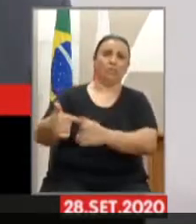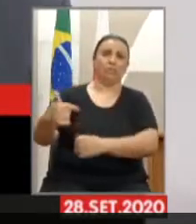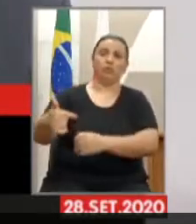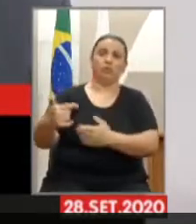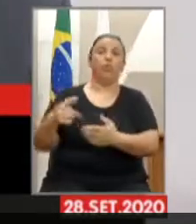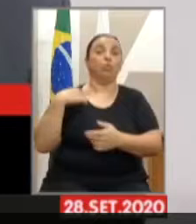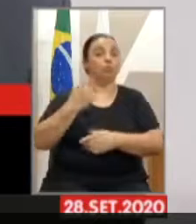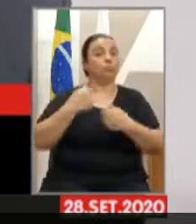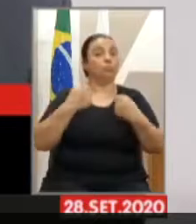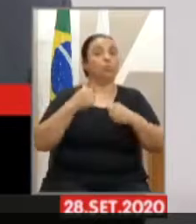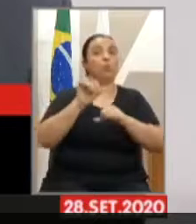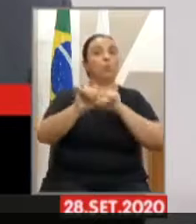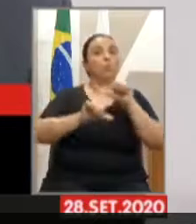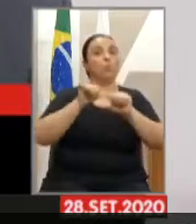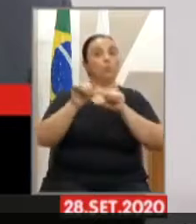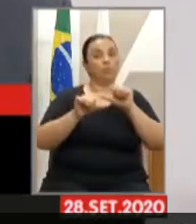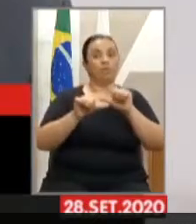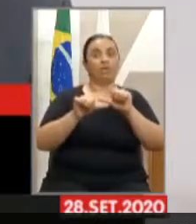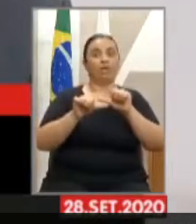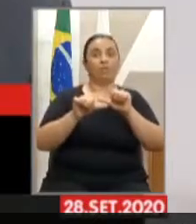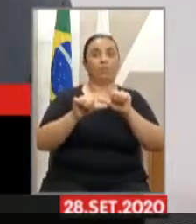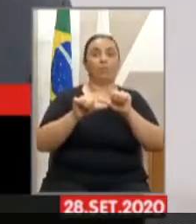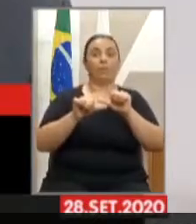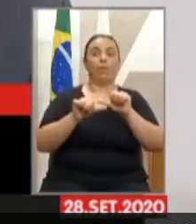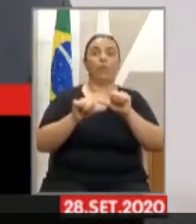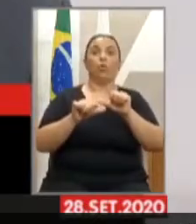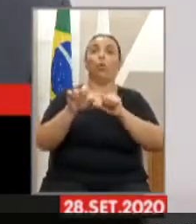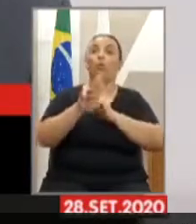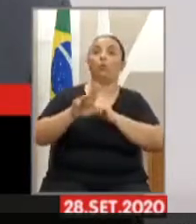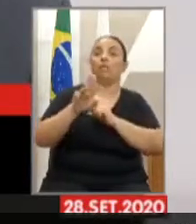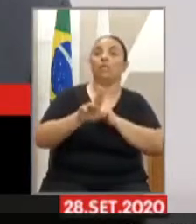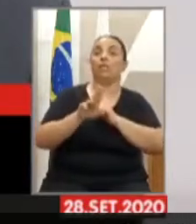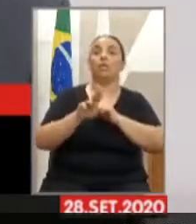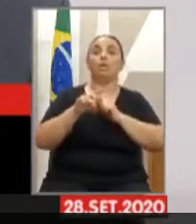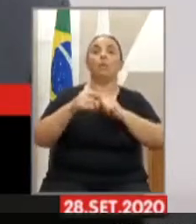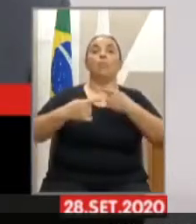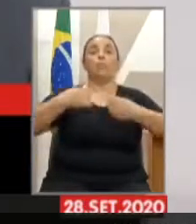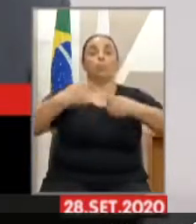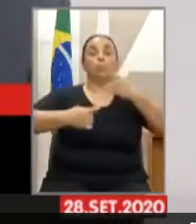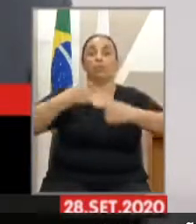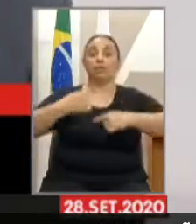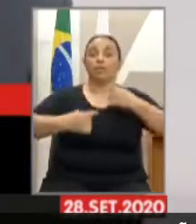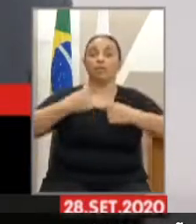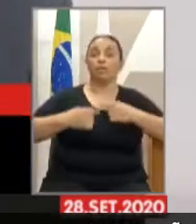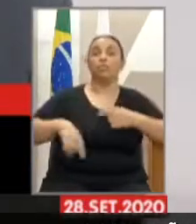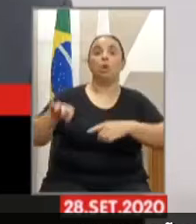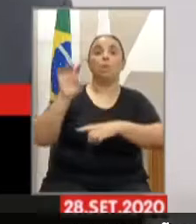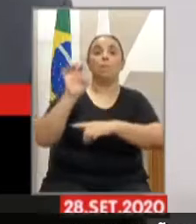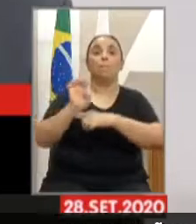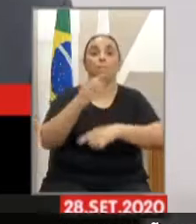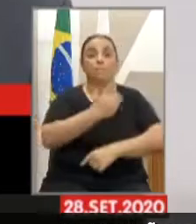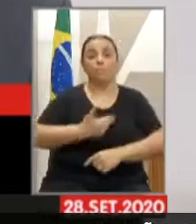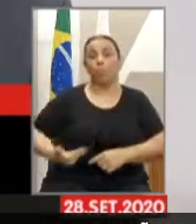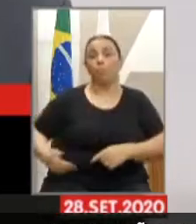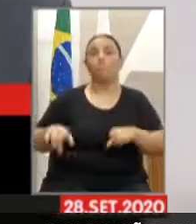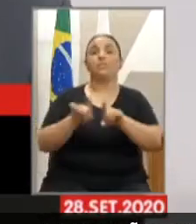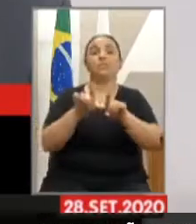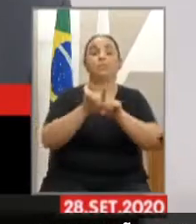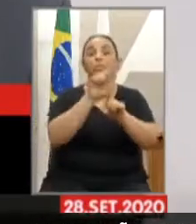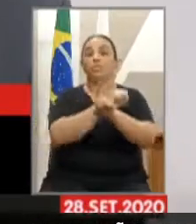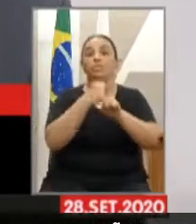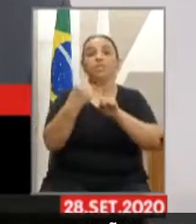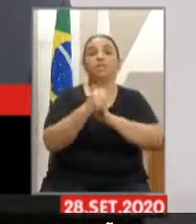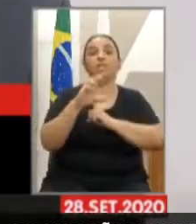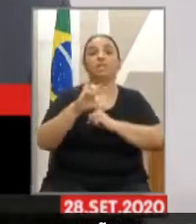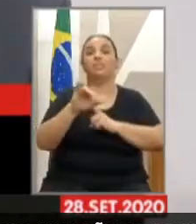realidade, não só através das políticas públicas, que são as mais importantes, mas a sociedade se via organizada, vir